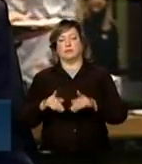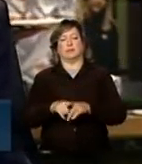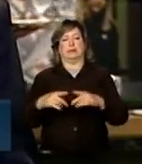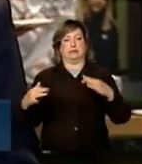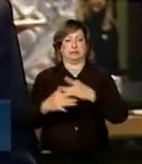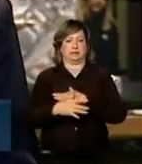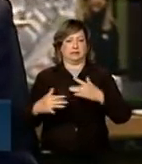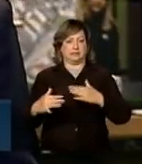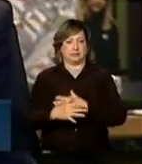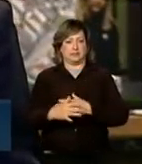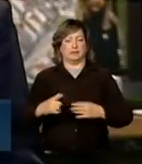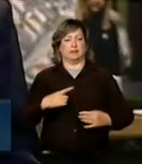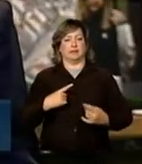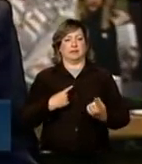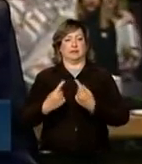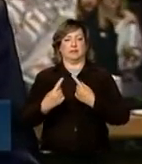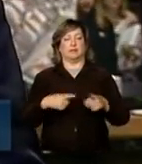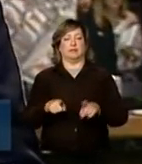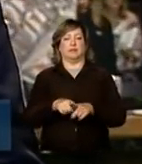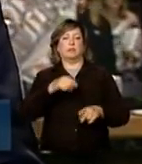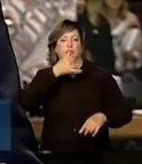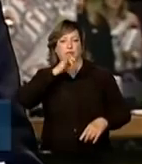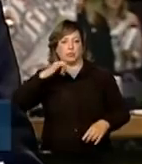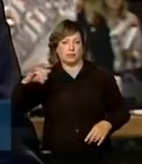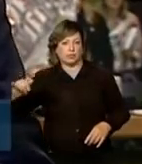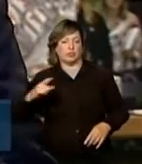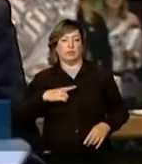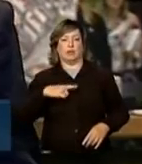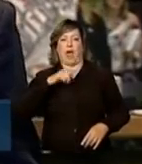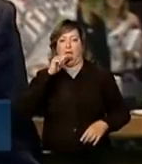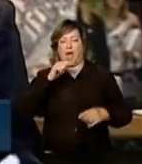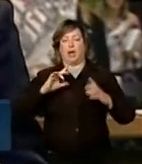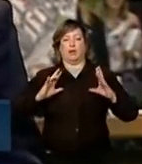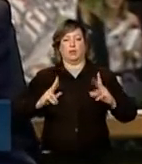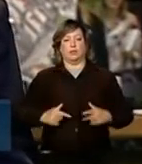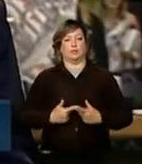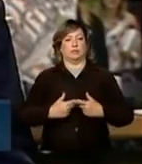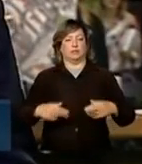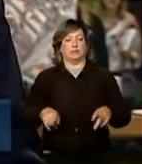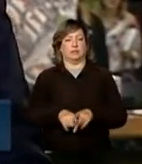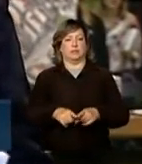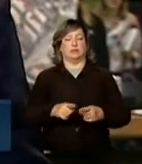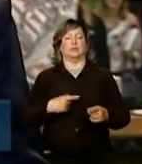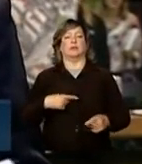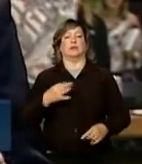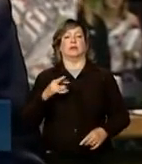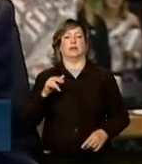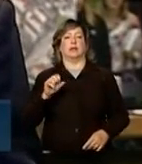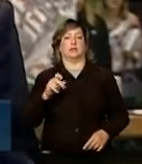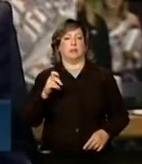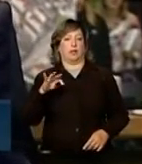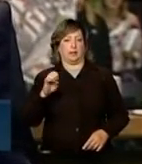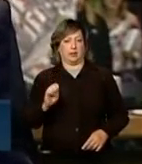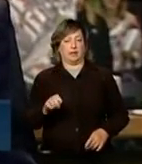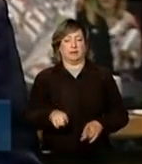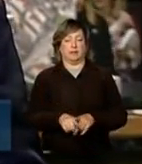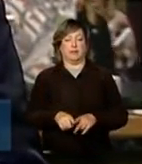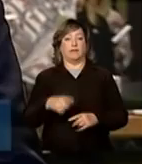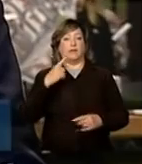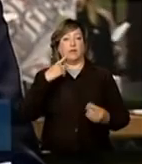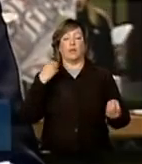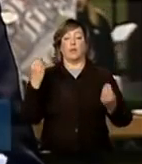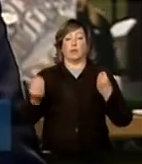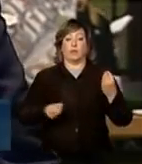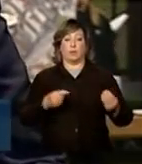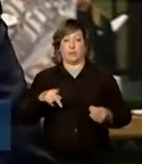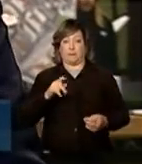urbana, energia, saneamento, transporte. O PAC tem o objetivo de estimular o desenvolvimento econômico